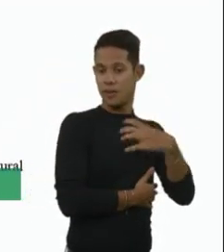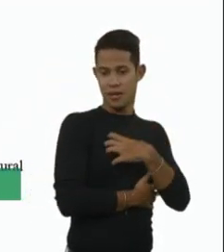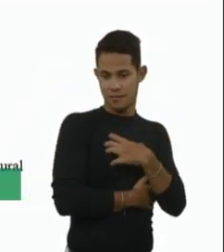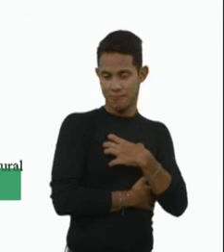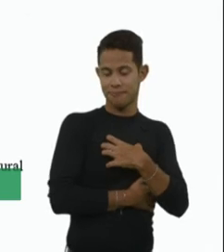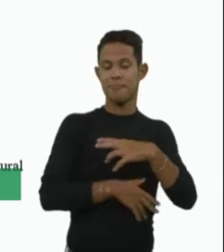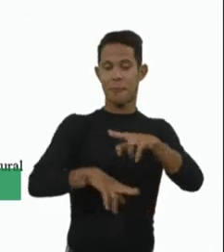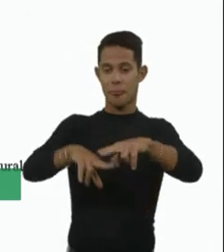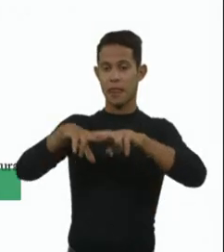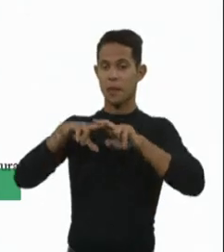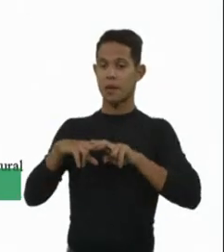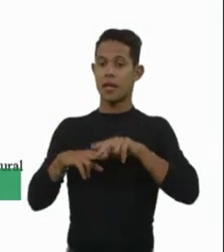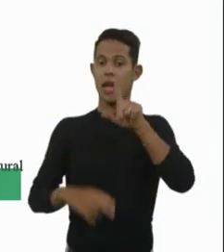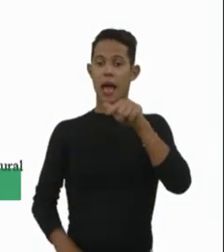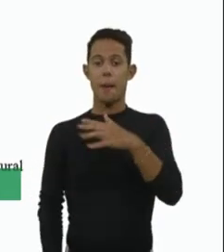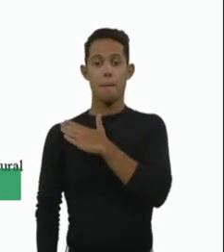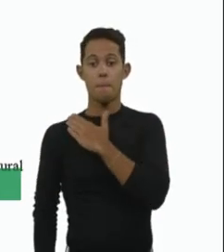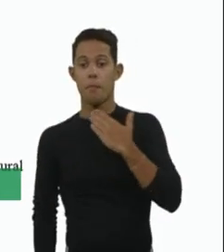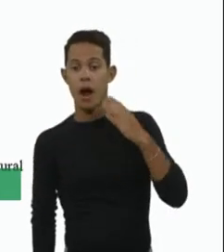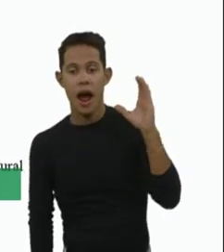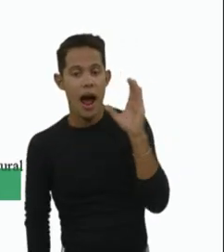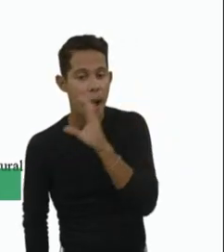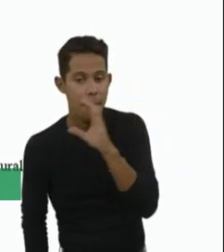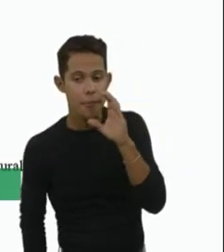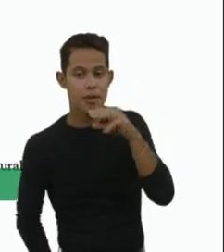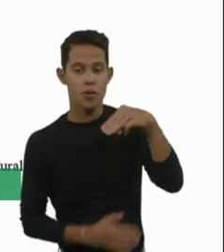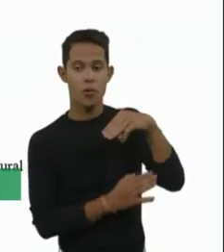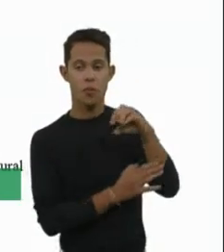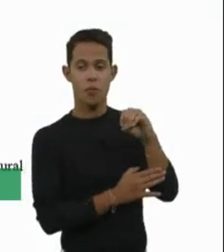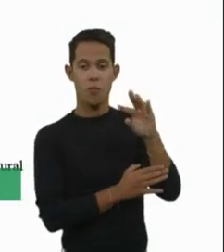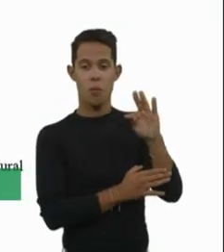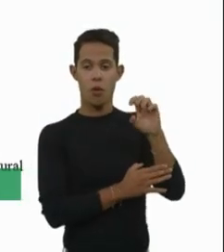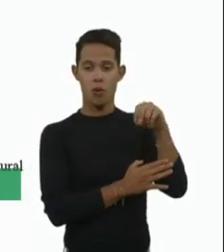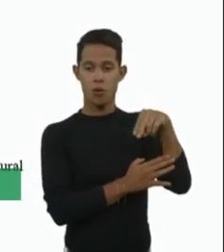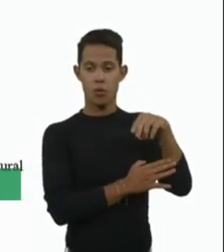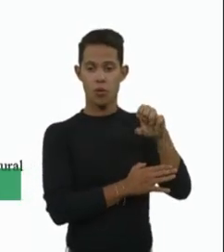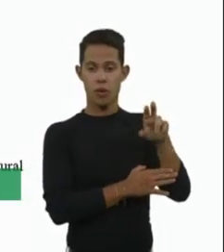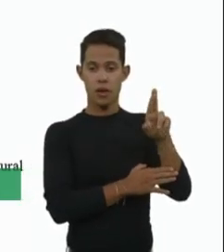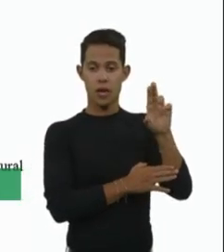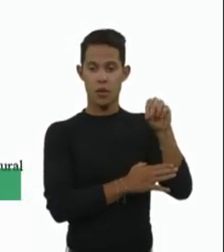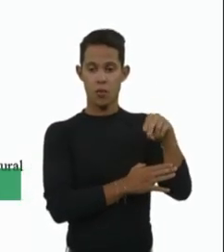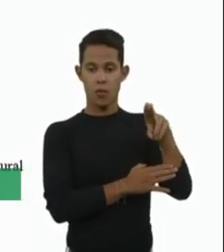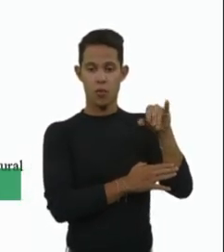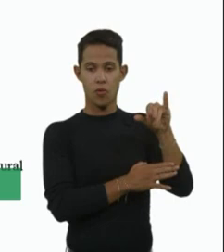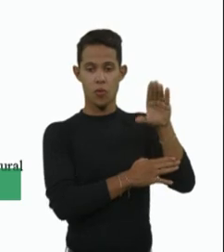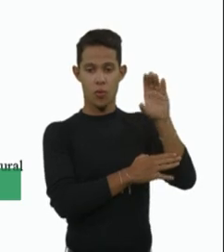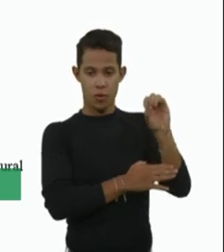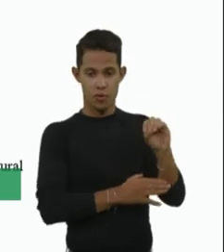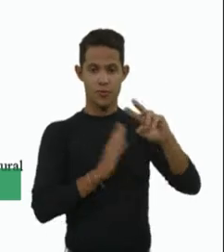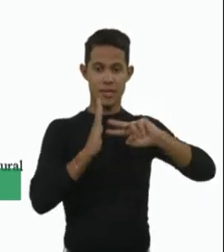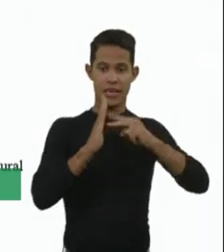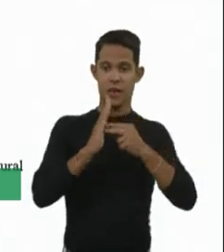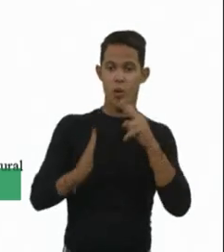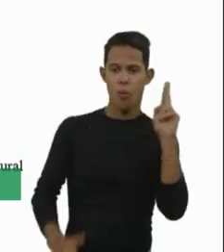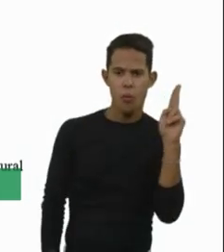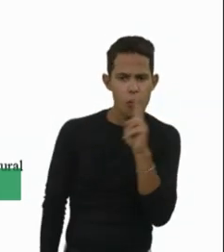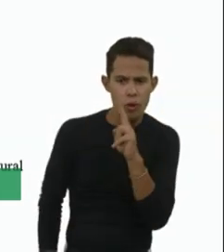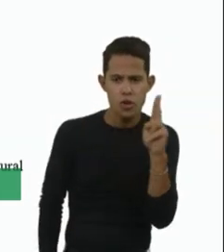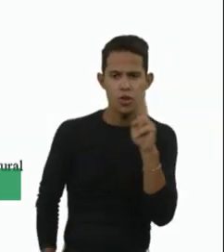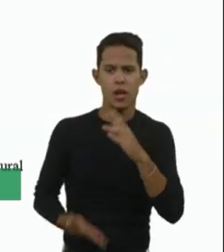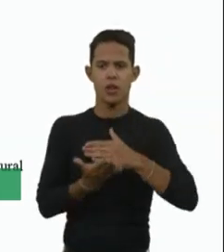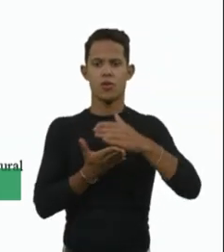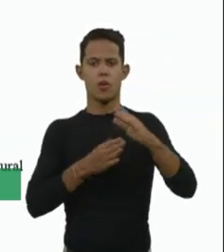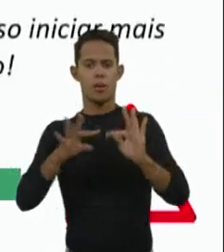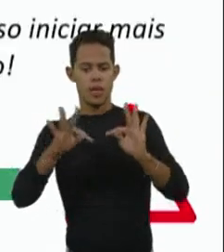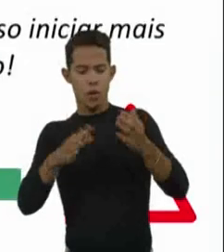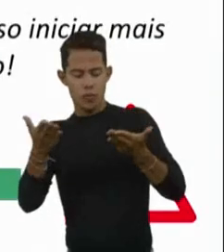falando de morte extremamente rápida de moto-neurônios, e isso é urgente, então, começar o tratamento, diagnóstico urgente, começar